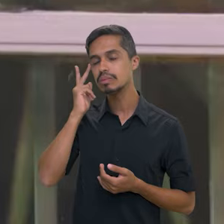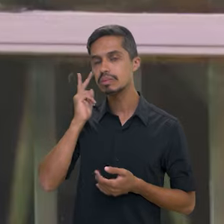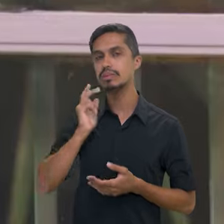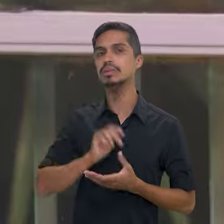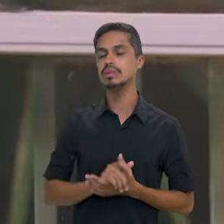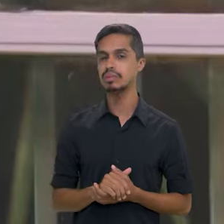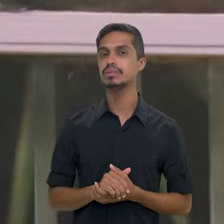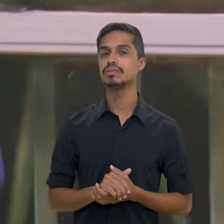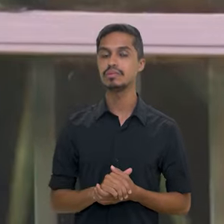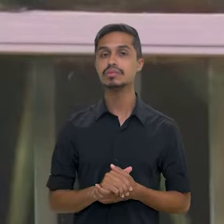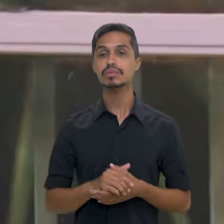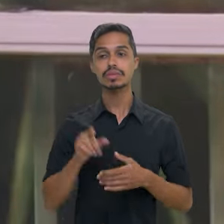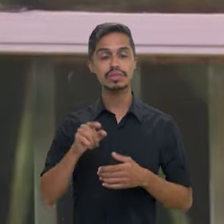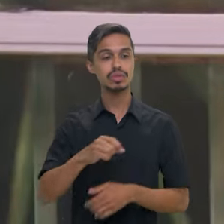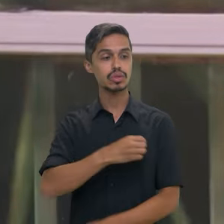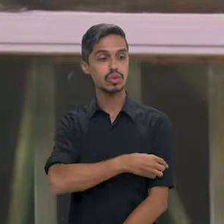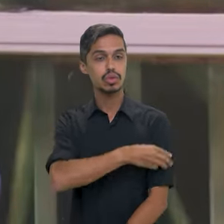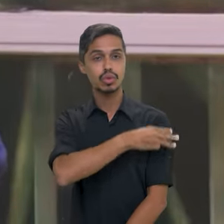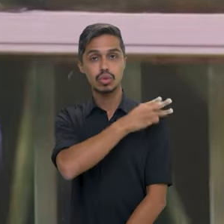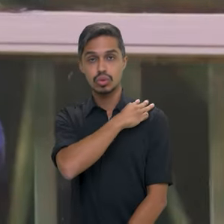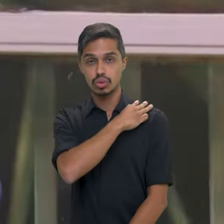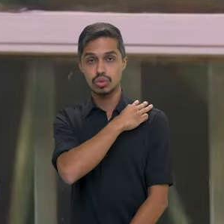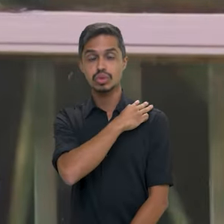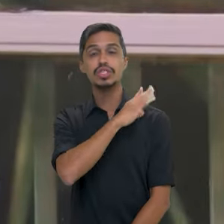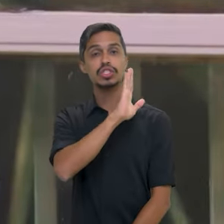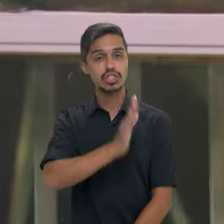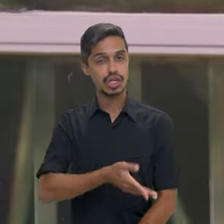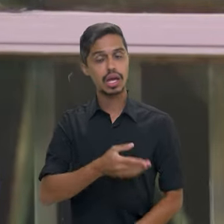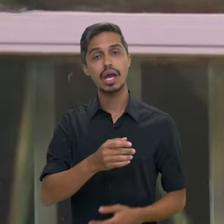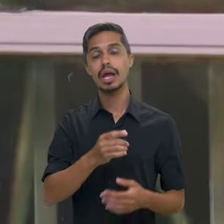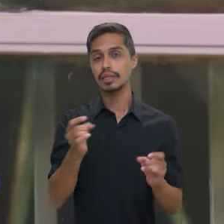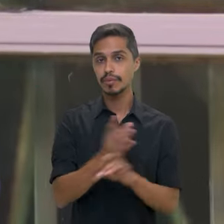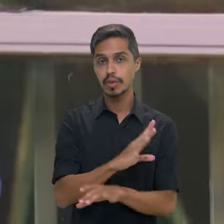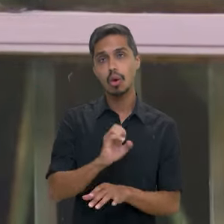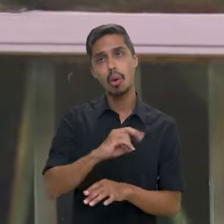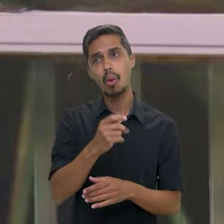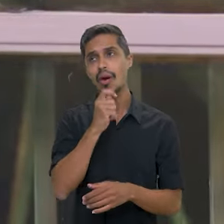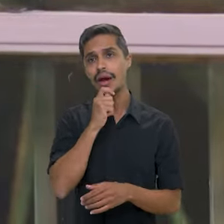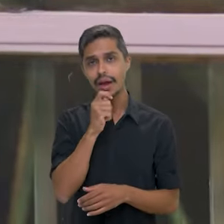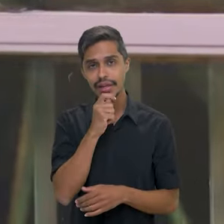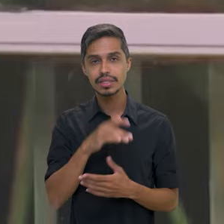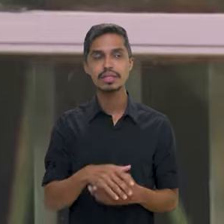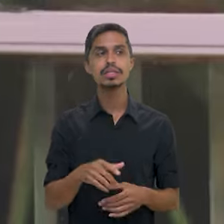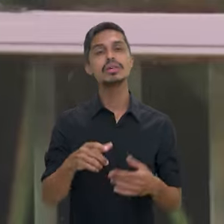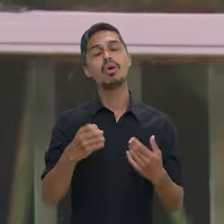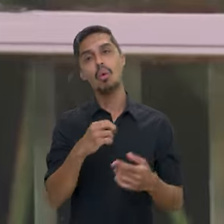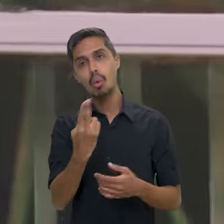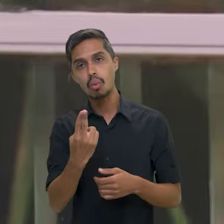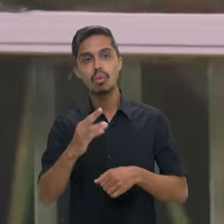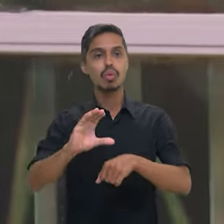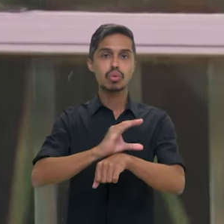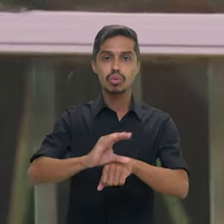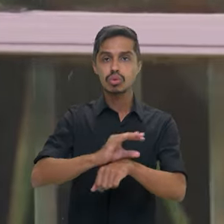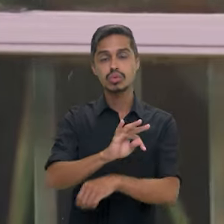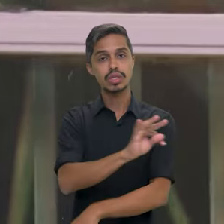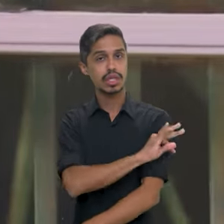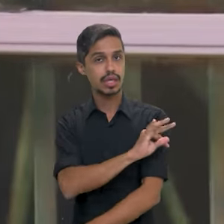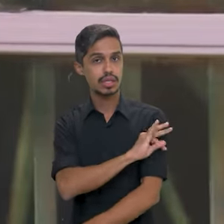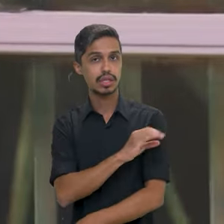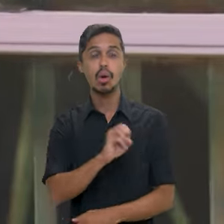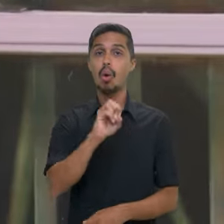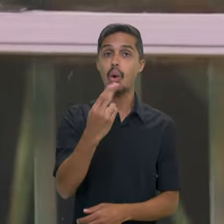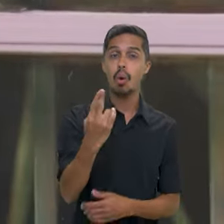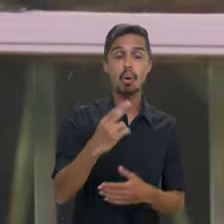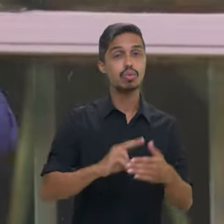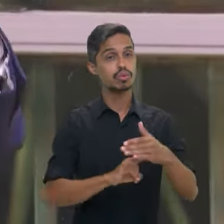está fazendo ensino médio ou já tem ensino médio. Já tem um curso técnico ou está fazendo um curso técnico.